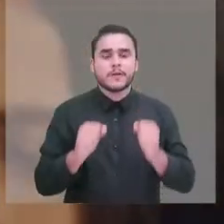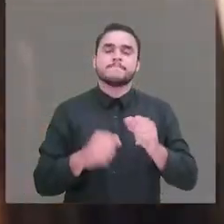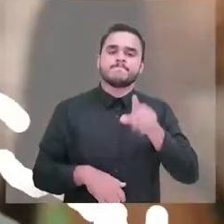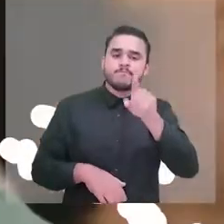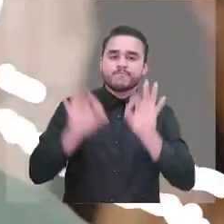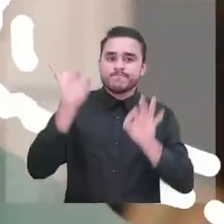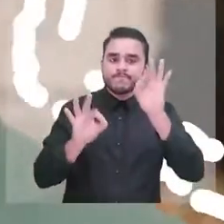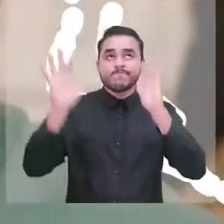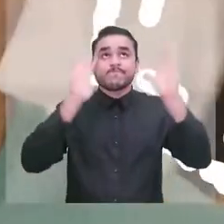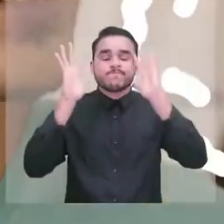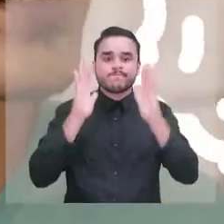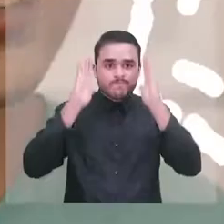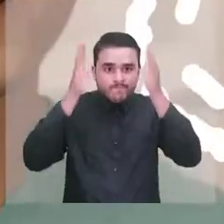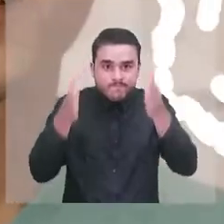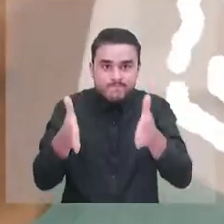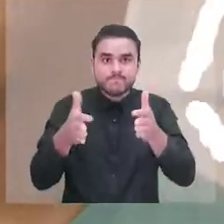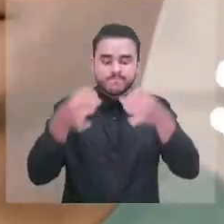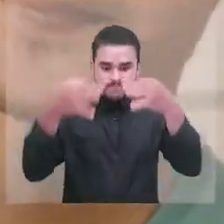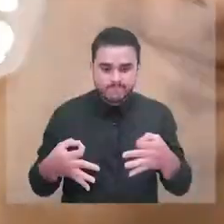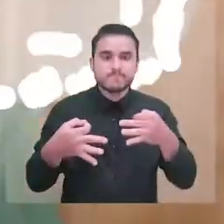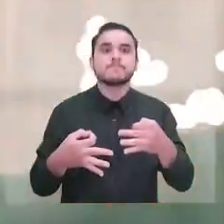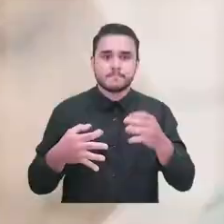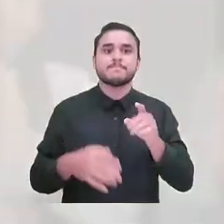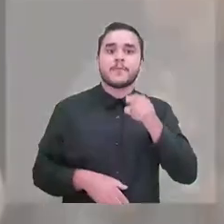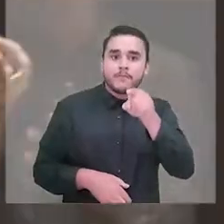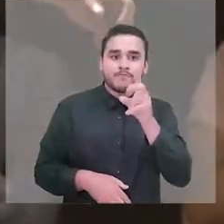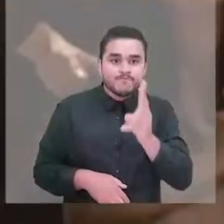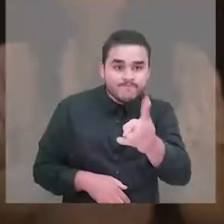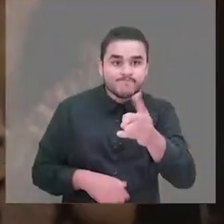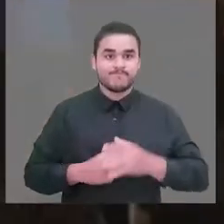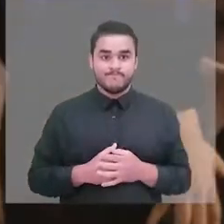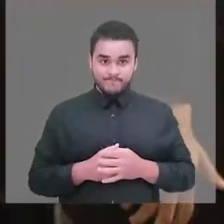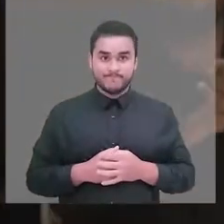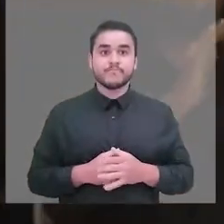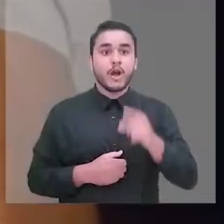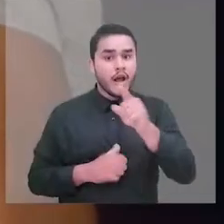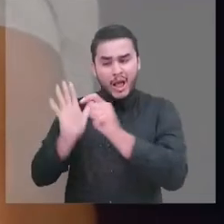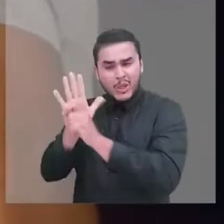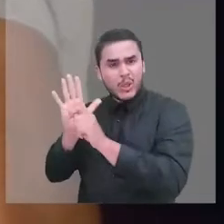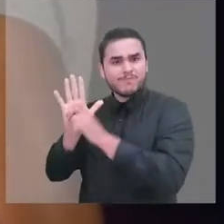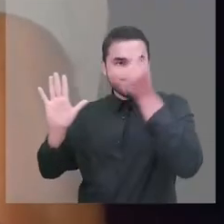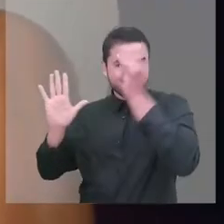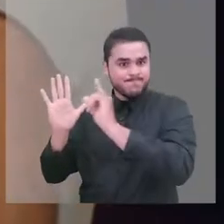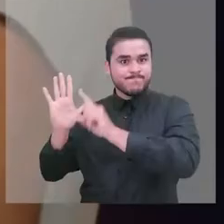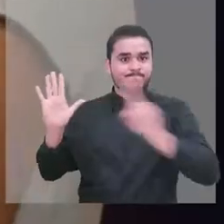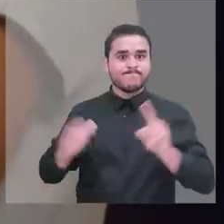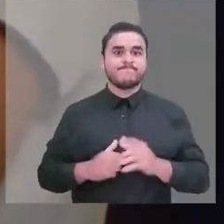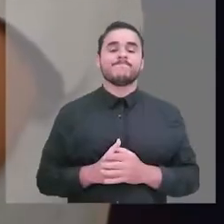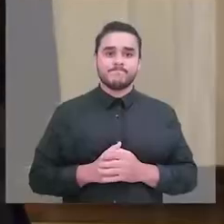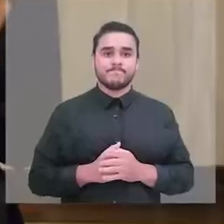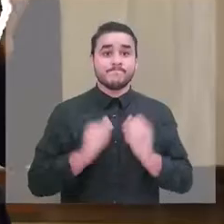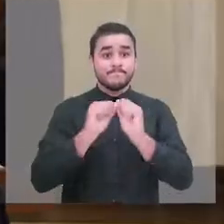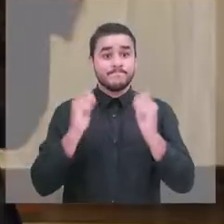roda. Mas logo você se encontra e volta pro rumo. Siga em frente. Siga dizendo não para as